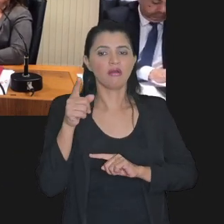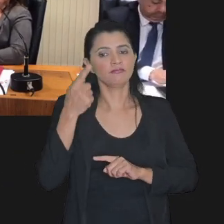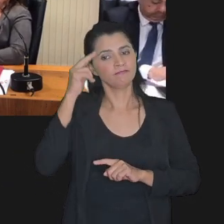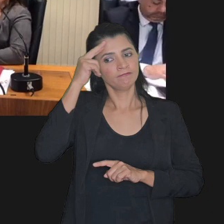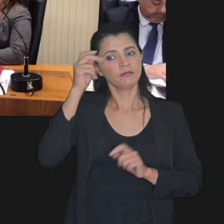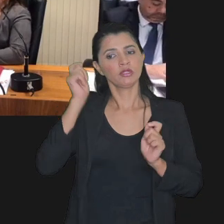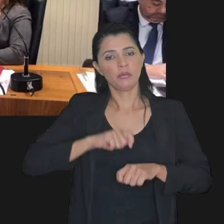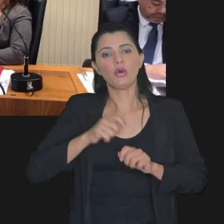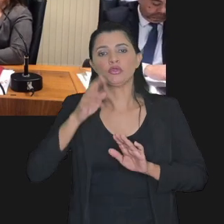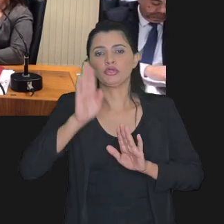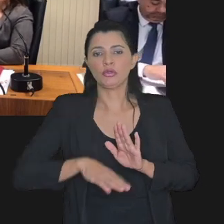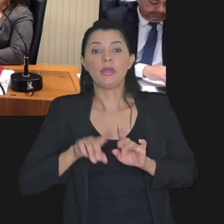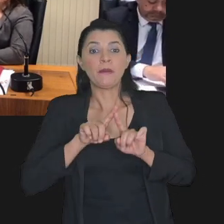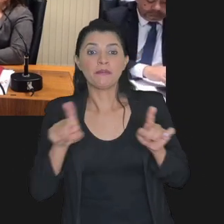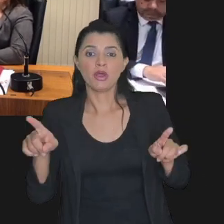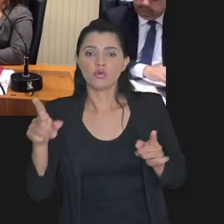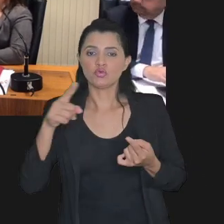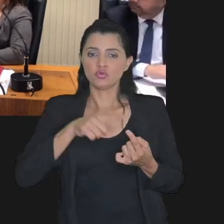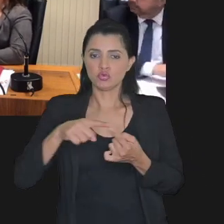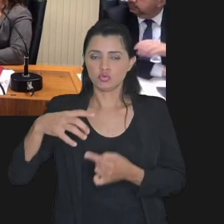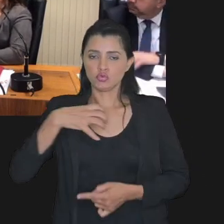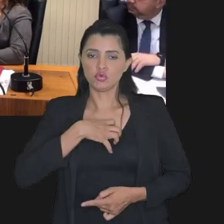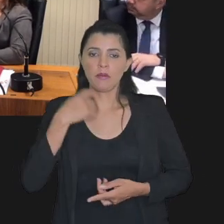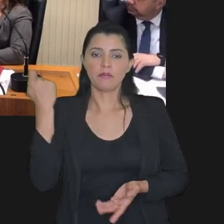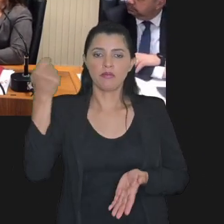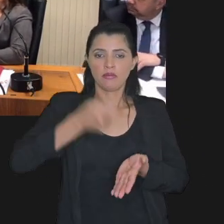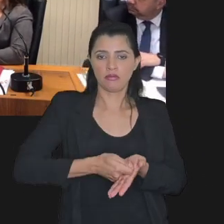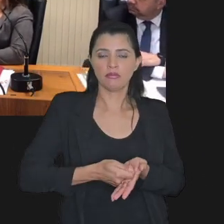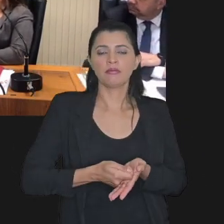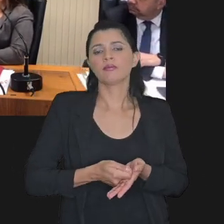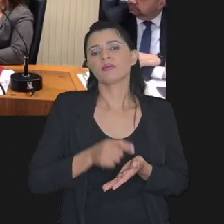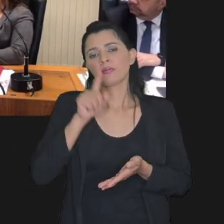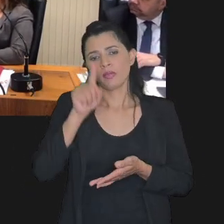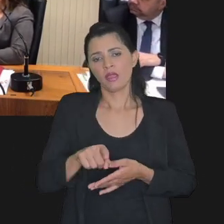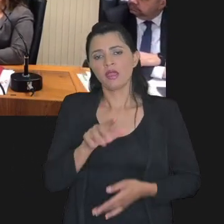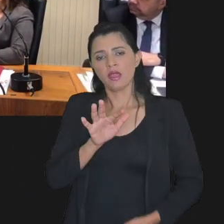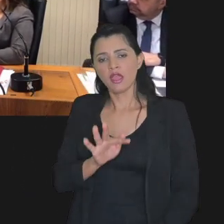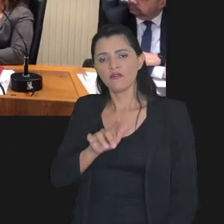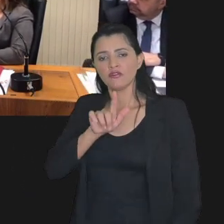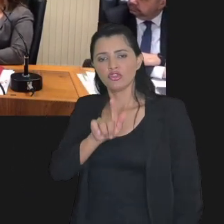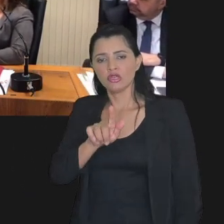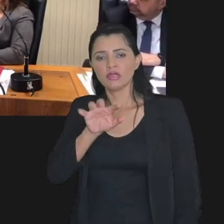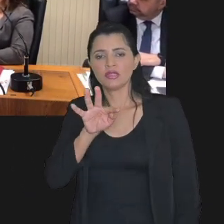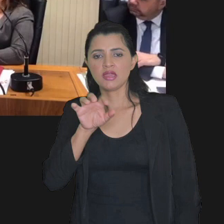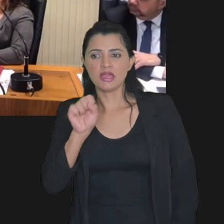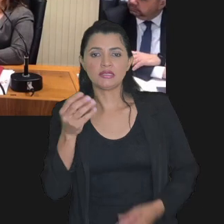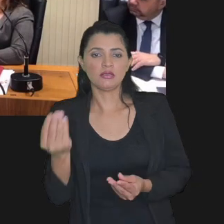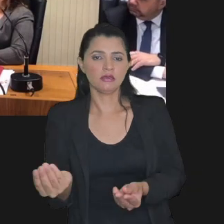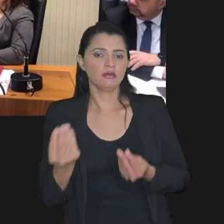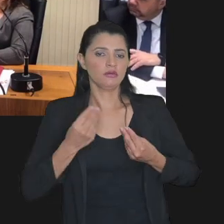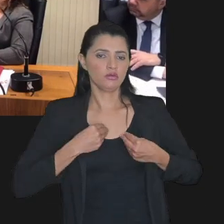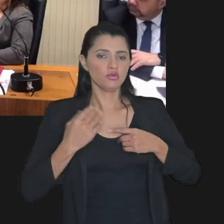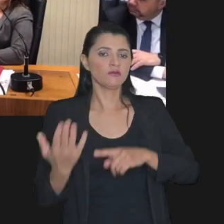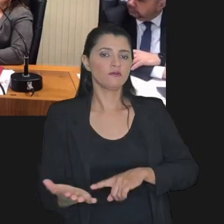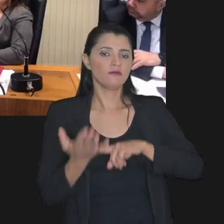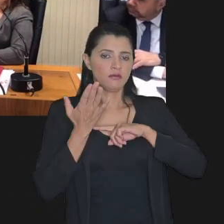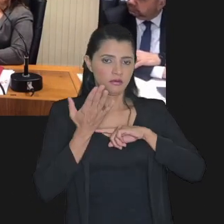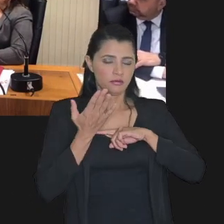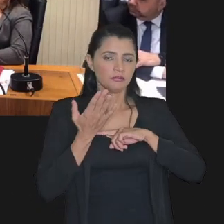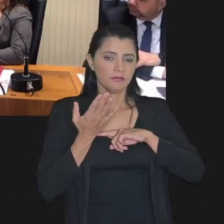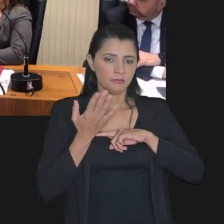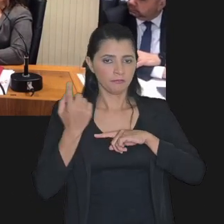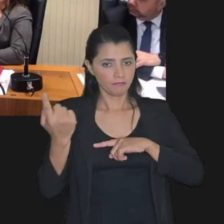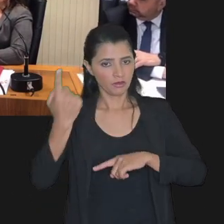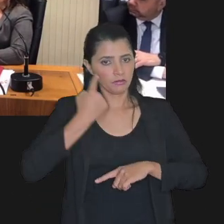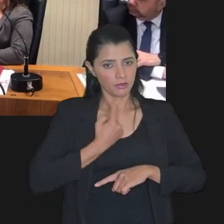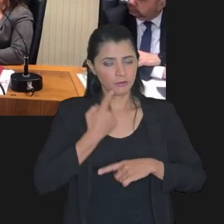hipótese mas a forma de pagamento é o FGTS que nos dá então como será pago